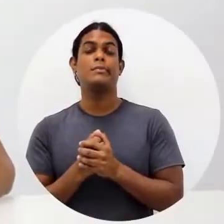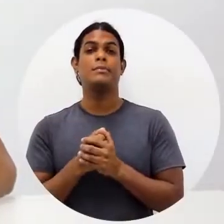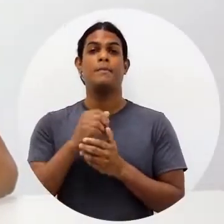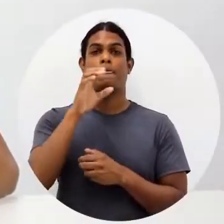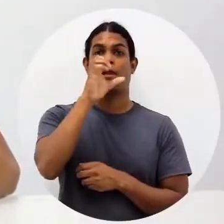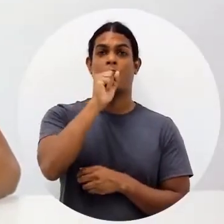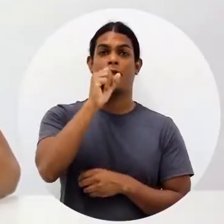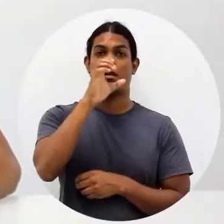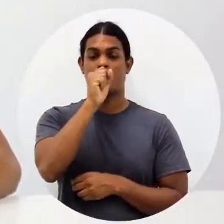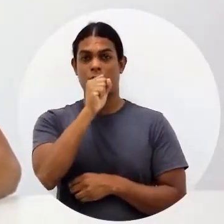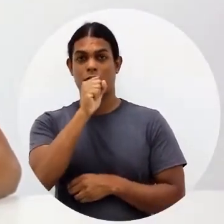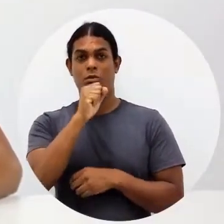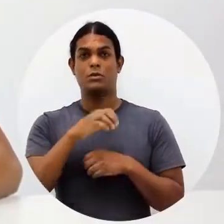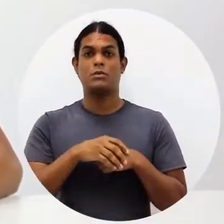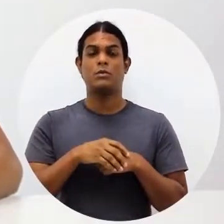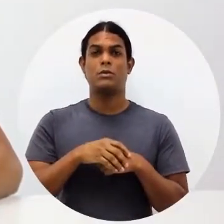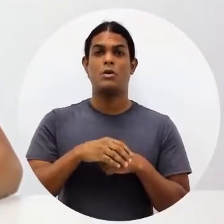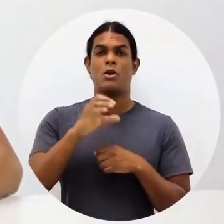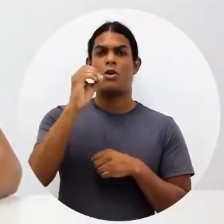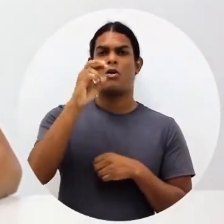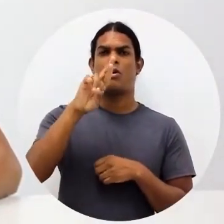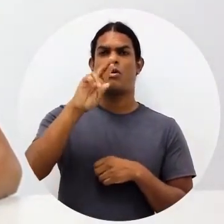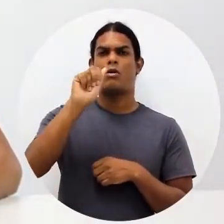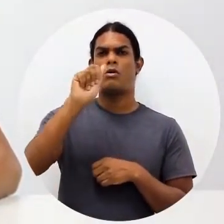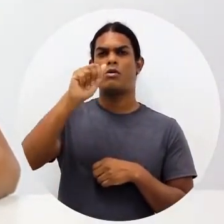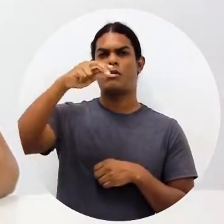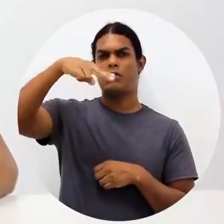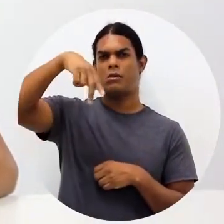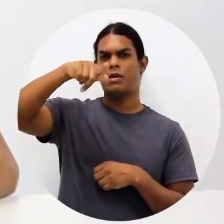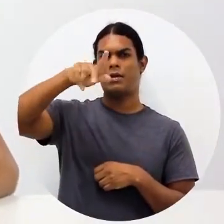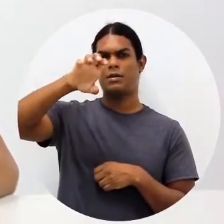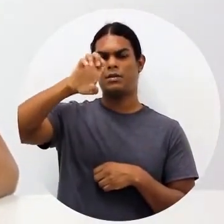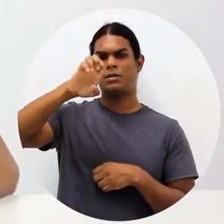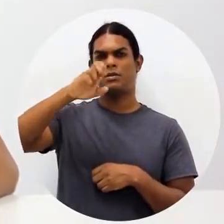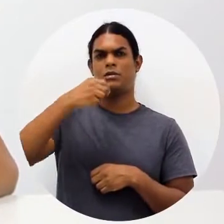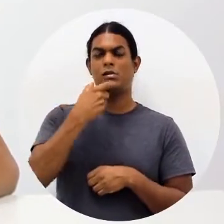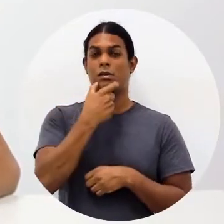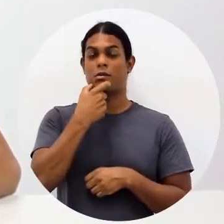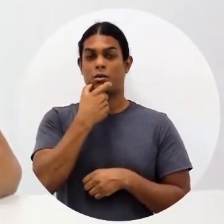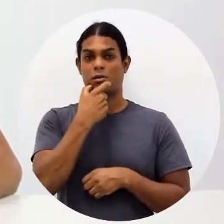Laranja, orange. Ah, ok.